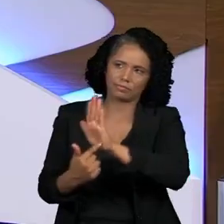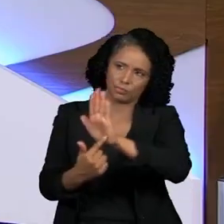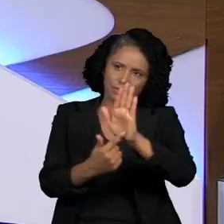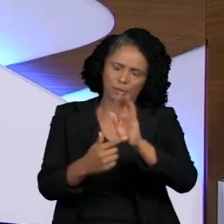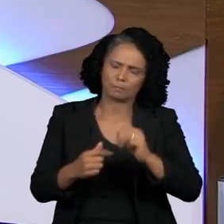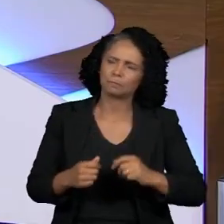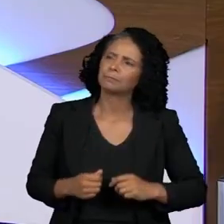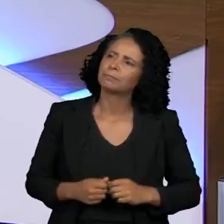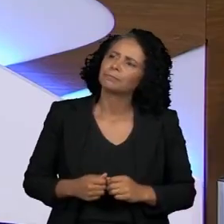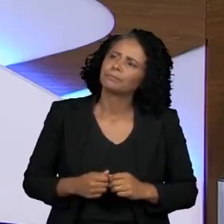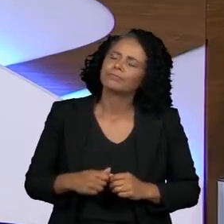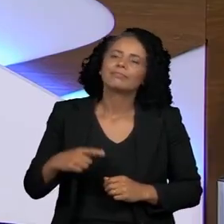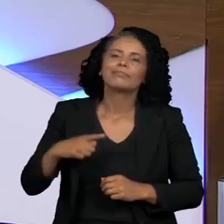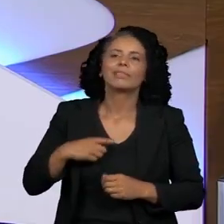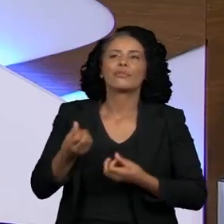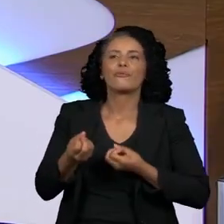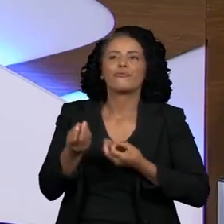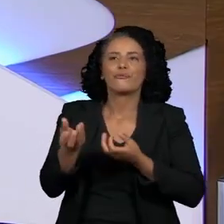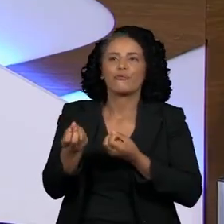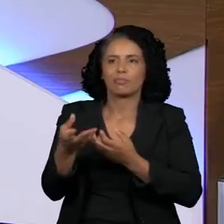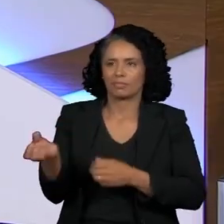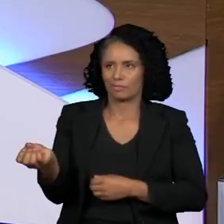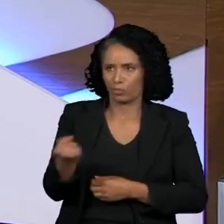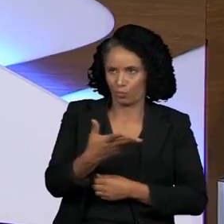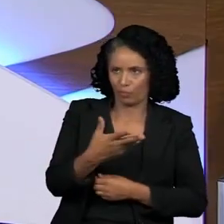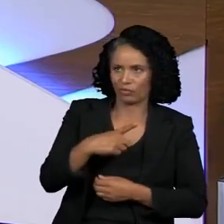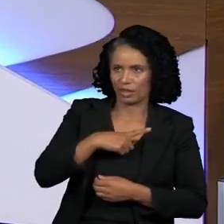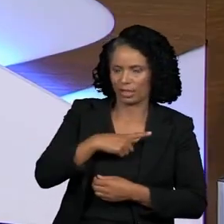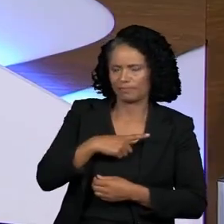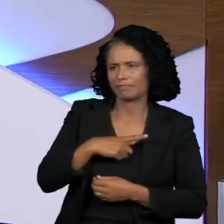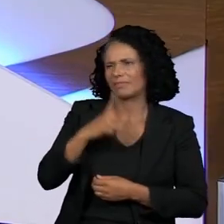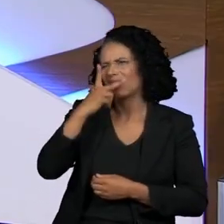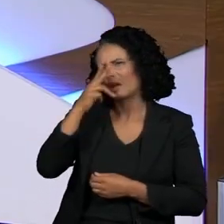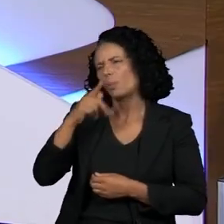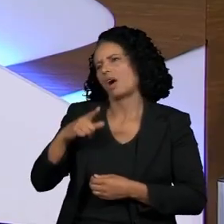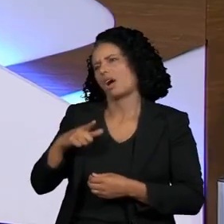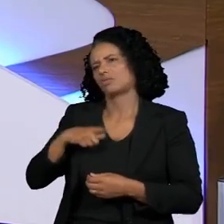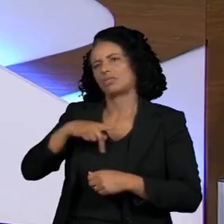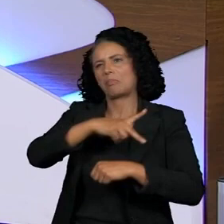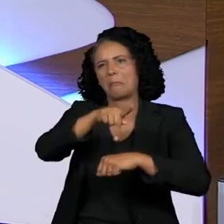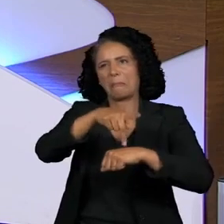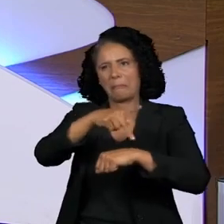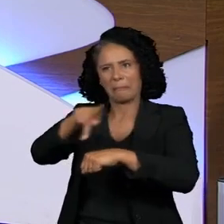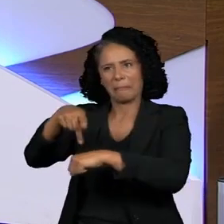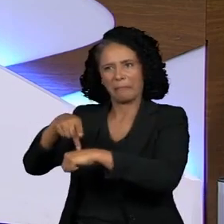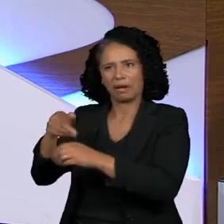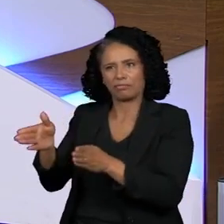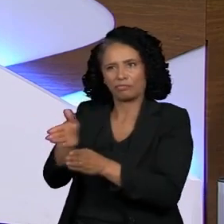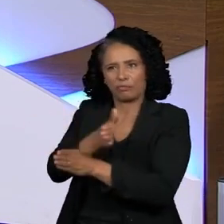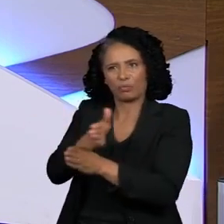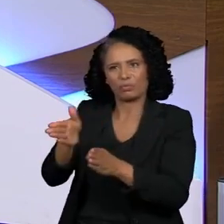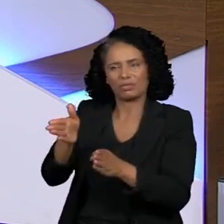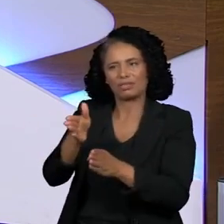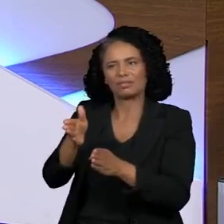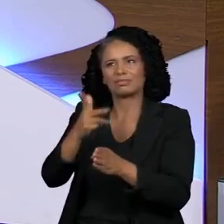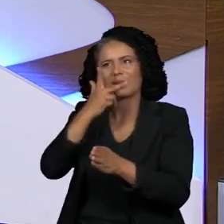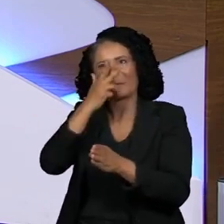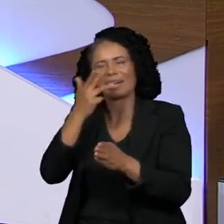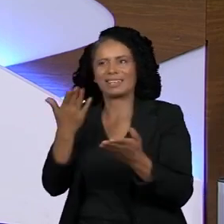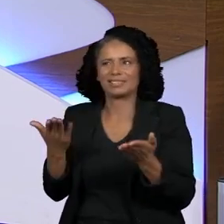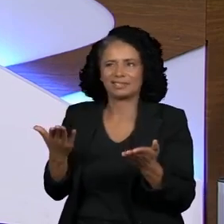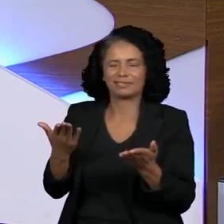há um dado novo, quer dizer, realmente eu acho que as fronteiras ficaram diluídas até por uma ação internacional do